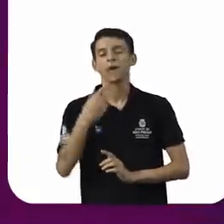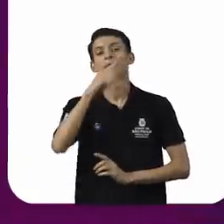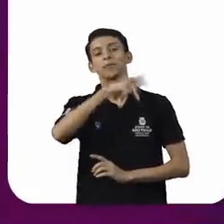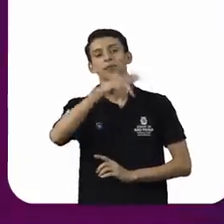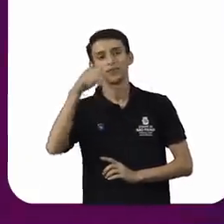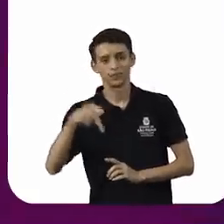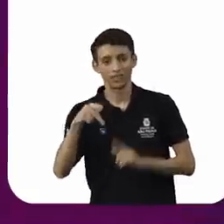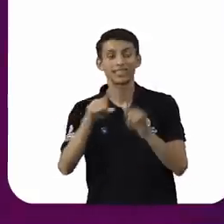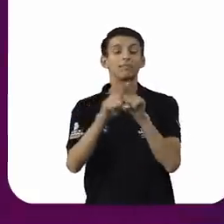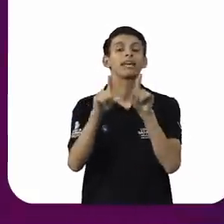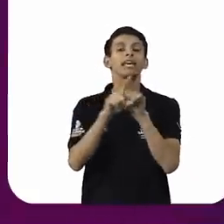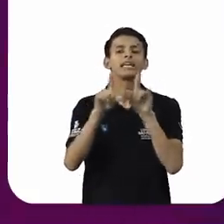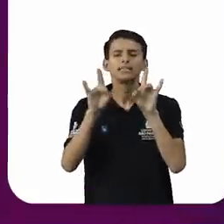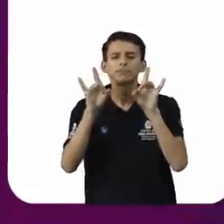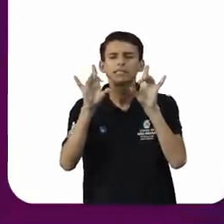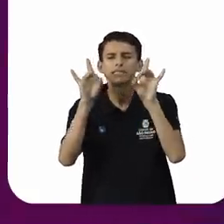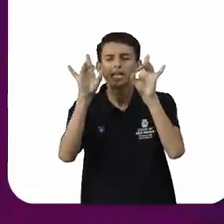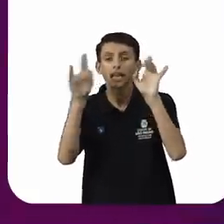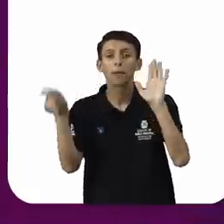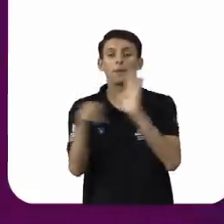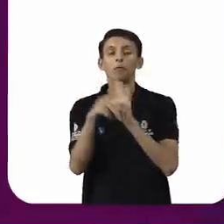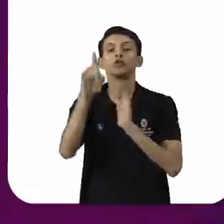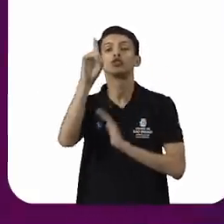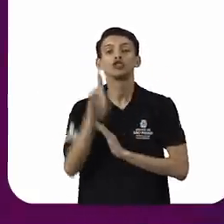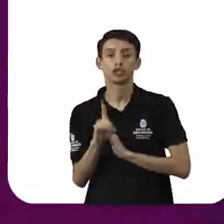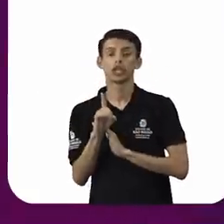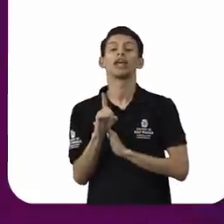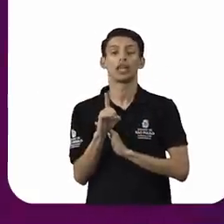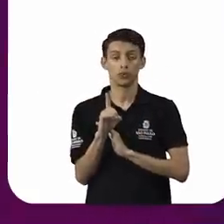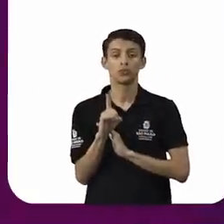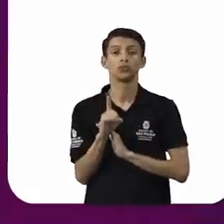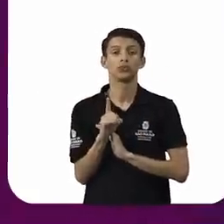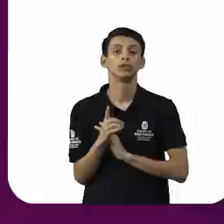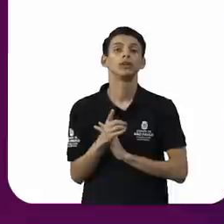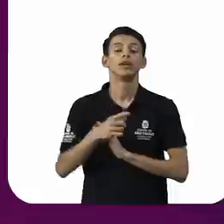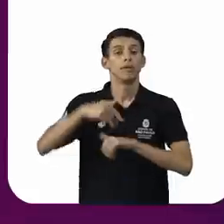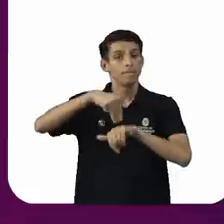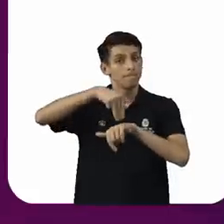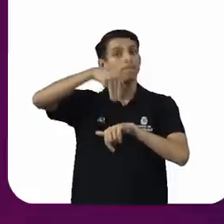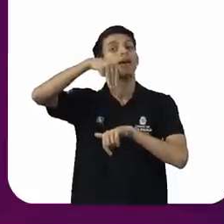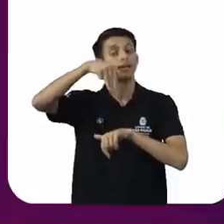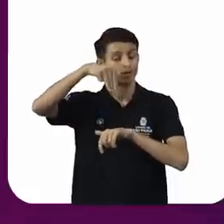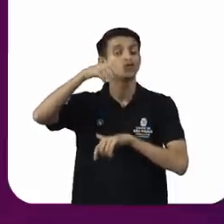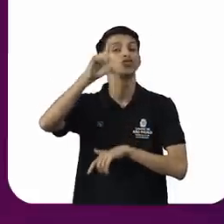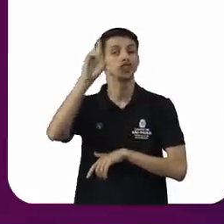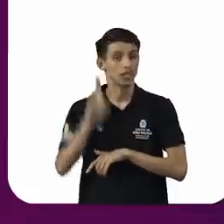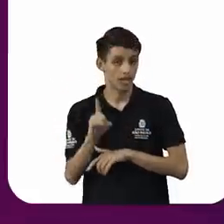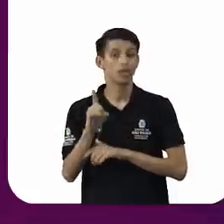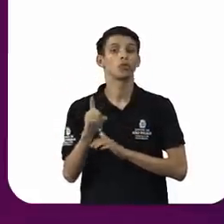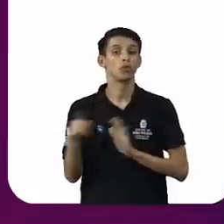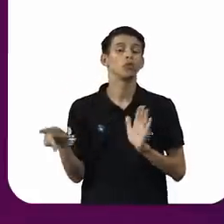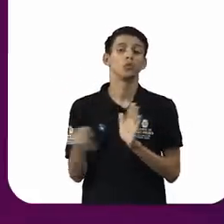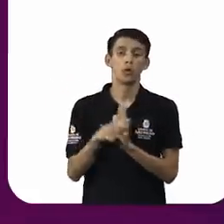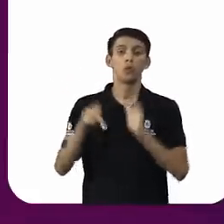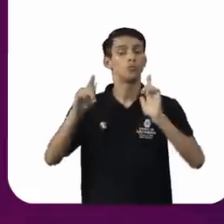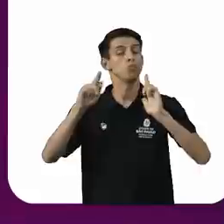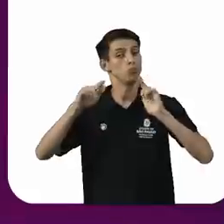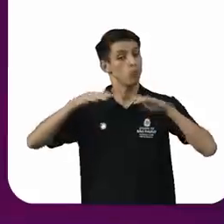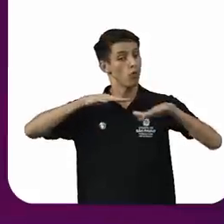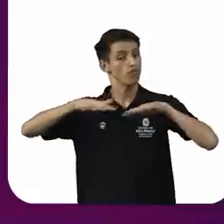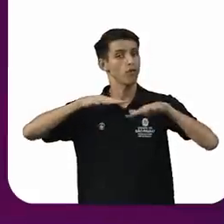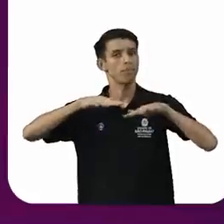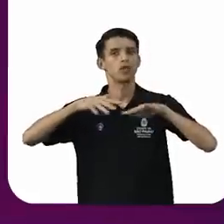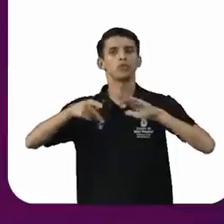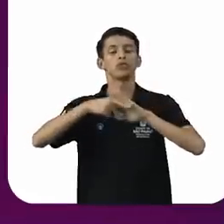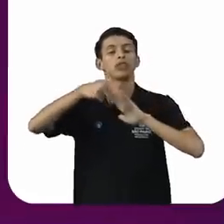especialista em direito constitucional. Mestre em direito, coordenadora nacional do movimento Coalizão Nacional das